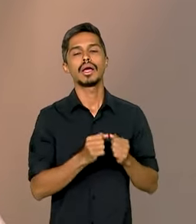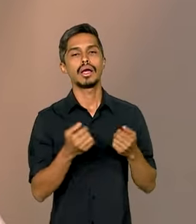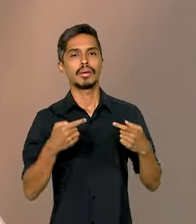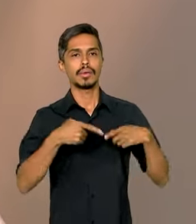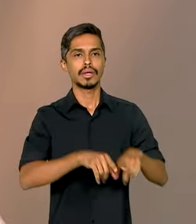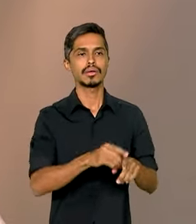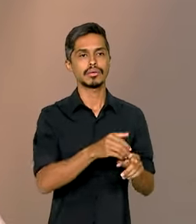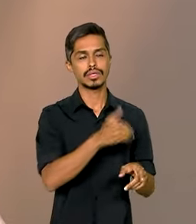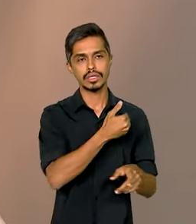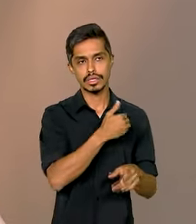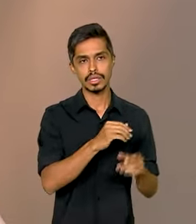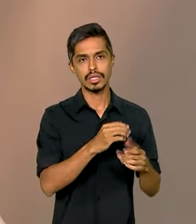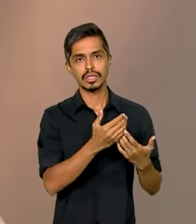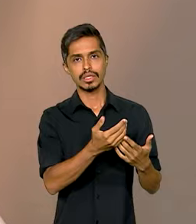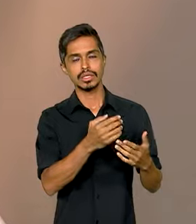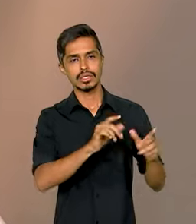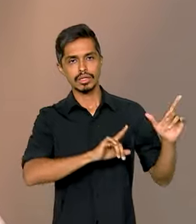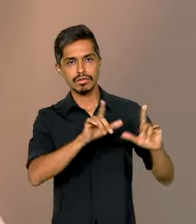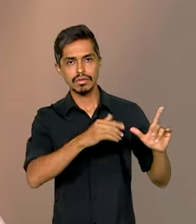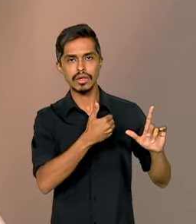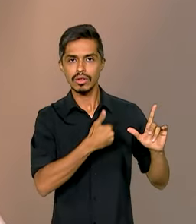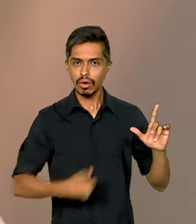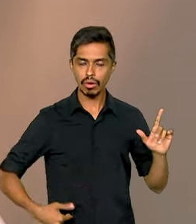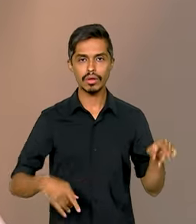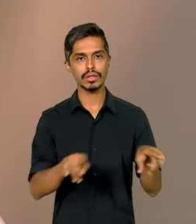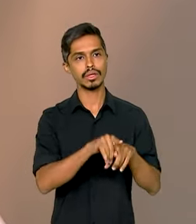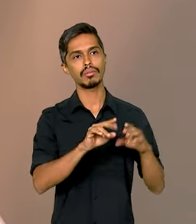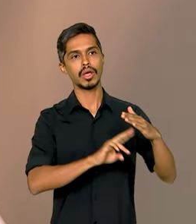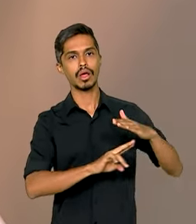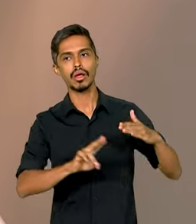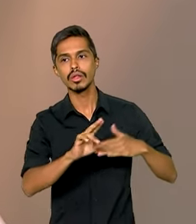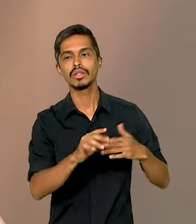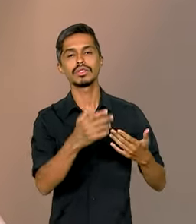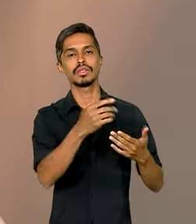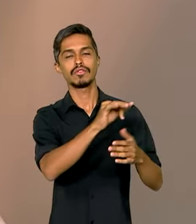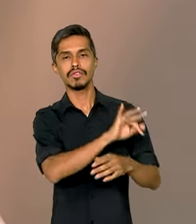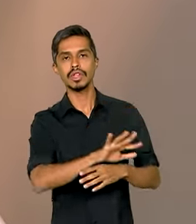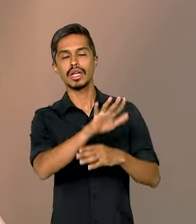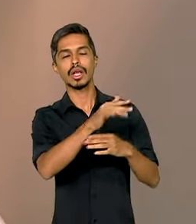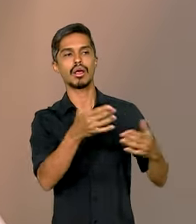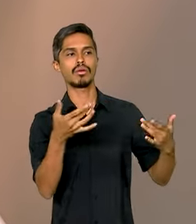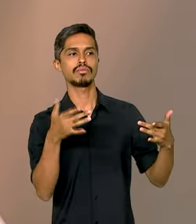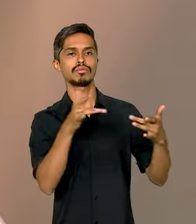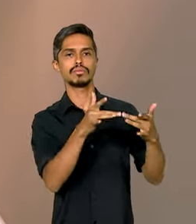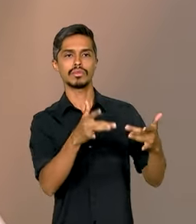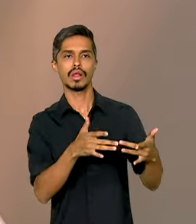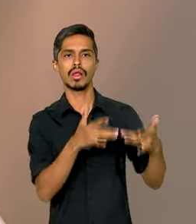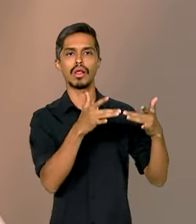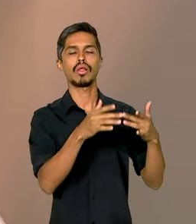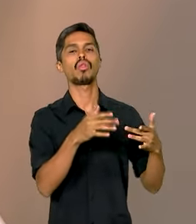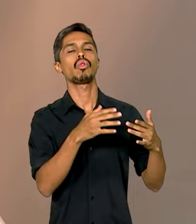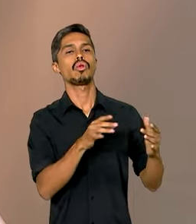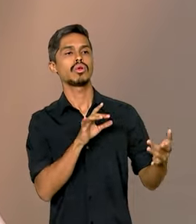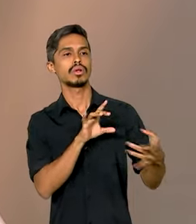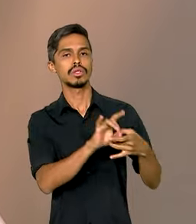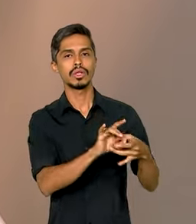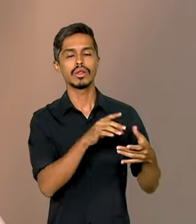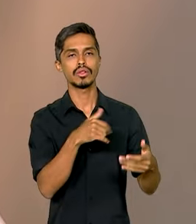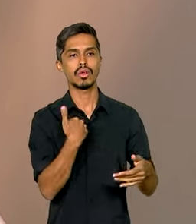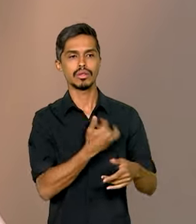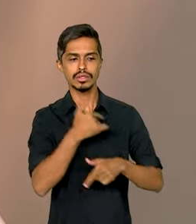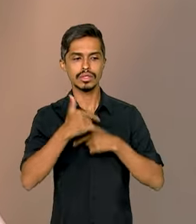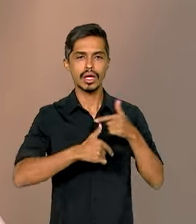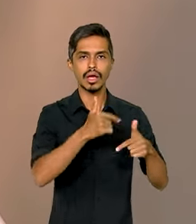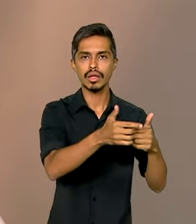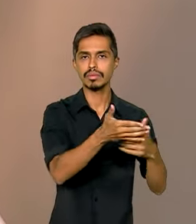pública, com os institutos federais, com as universidades federais. A gente tem trabalhado muito nessa direção,